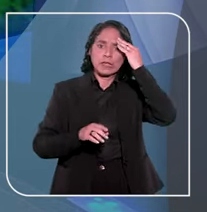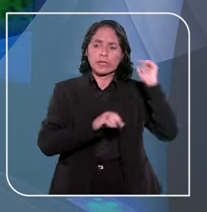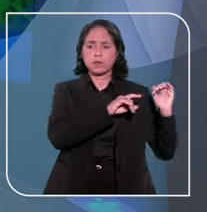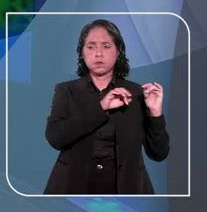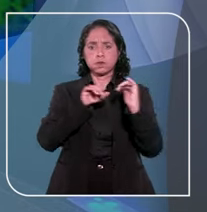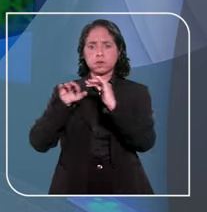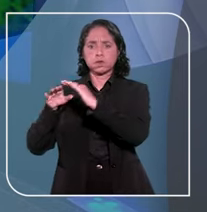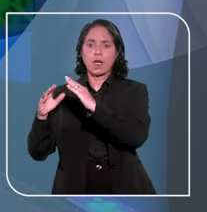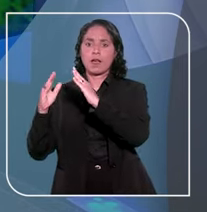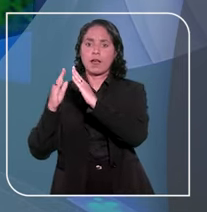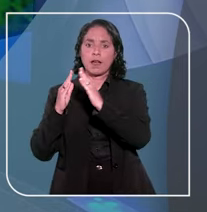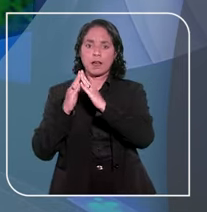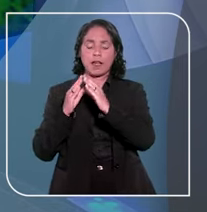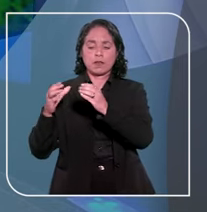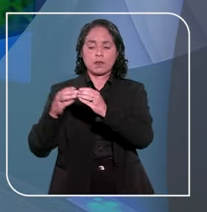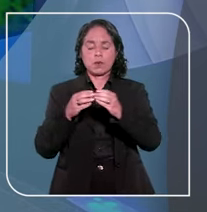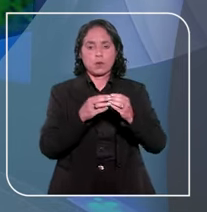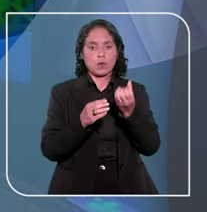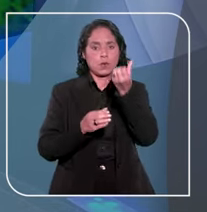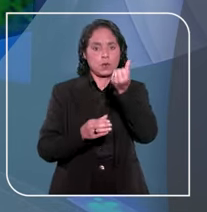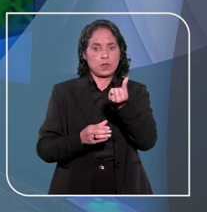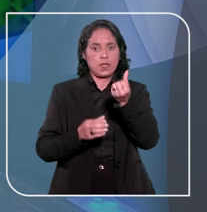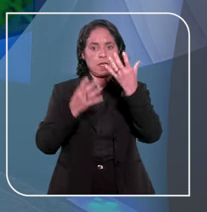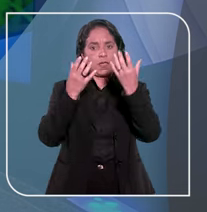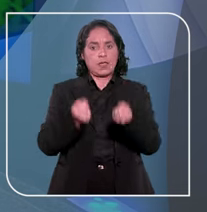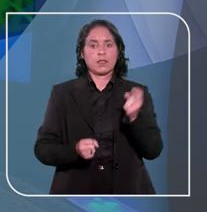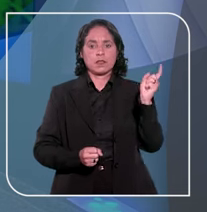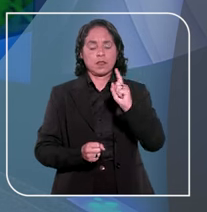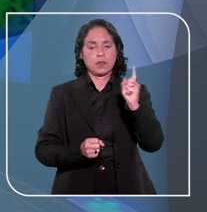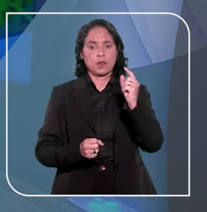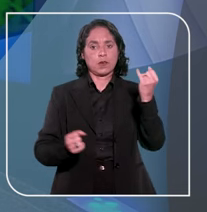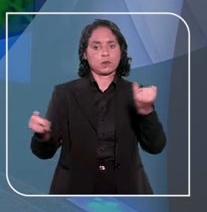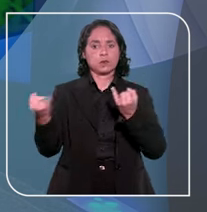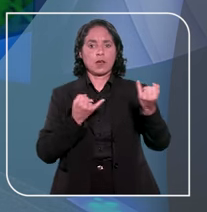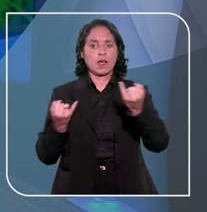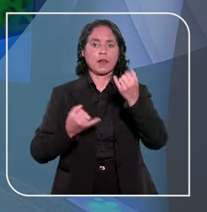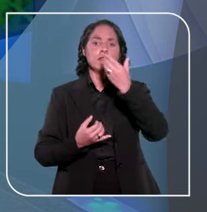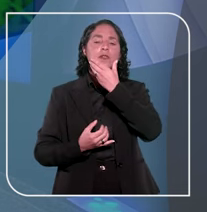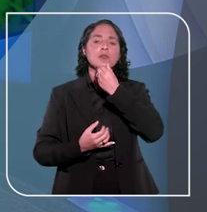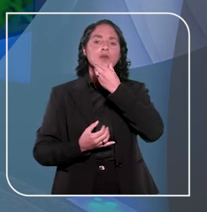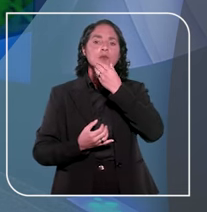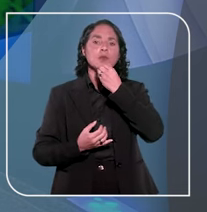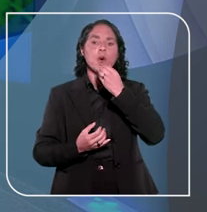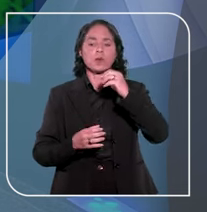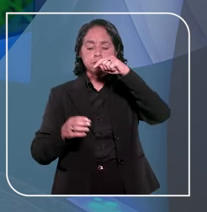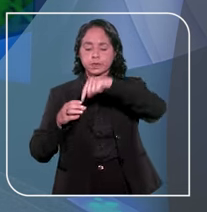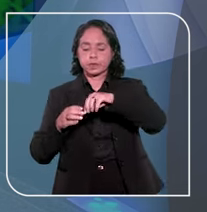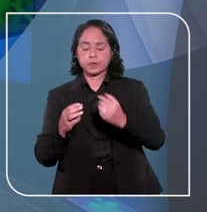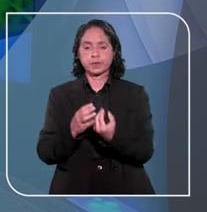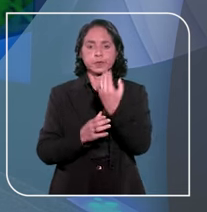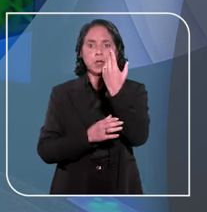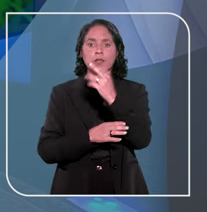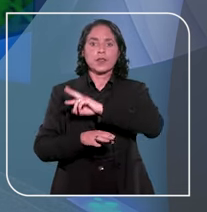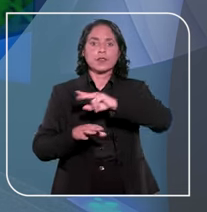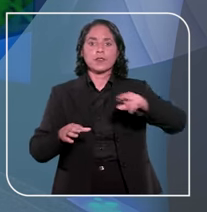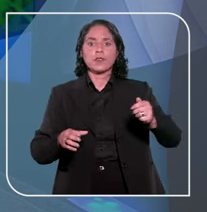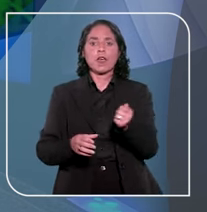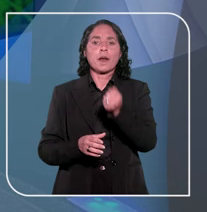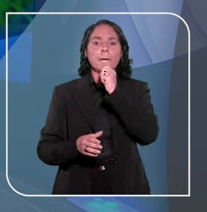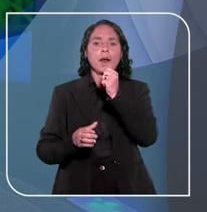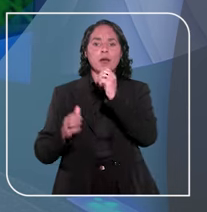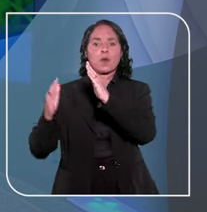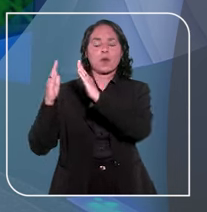invasão ilegal de domicílio, a sexta turma rejeitou denúncia contra um homem acusado de cultivar 58 pés de